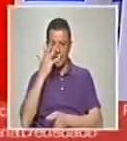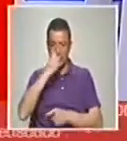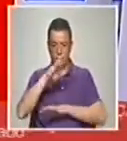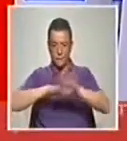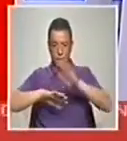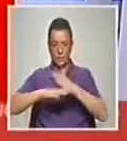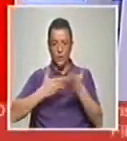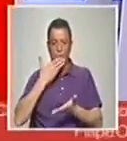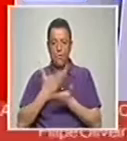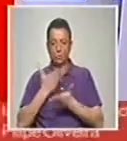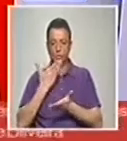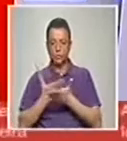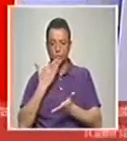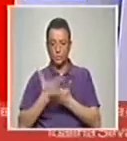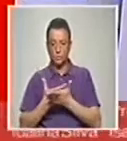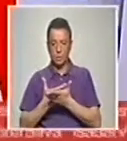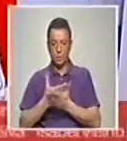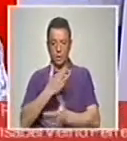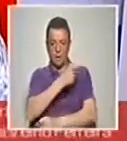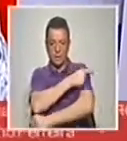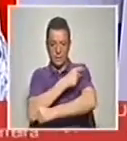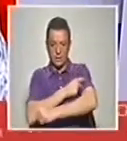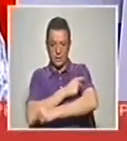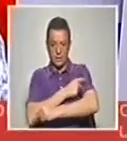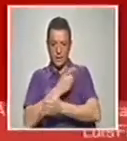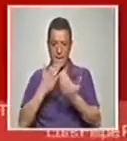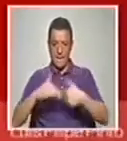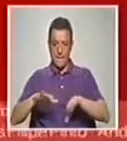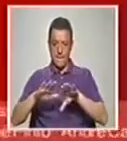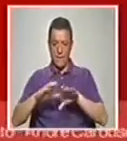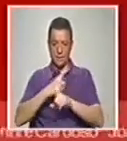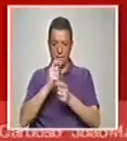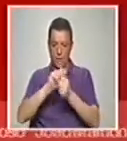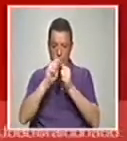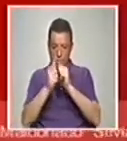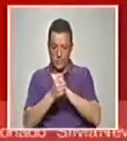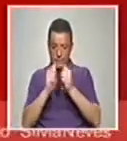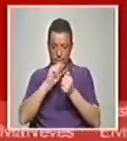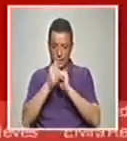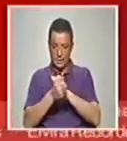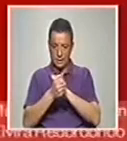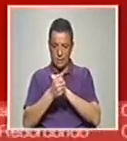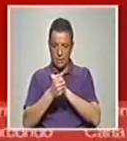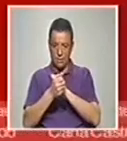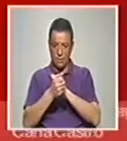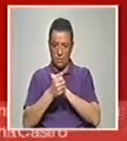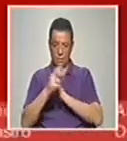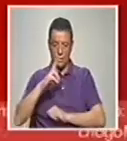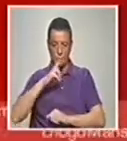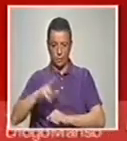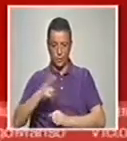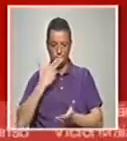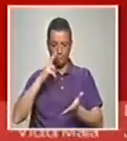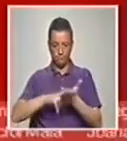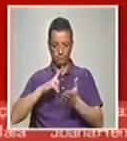a representar. Exato, Nesta adaptação ao português de Portugal,